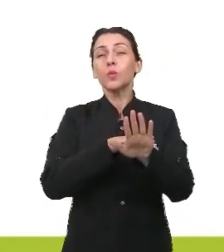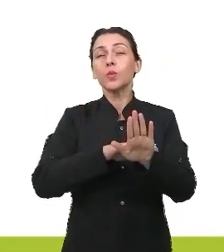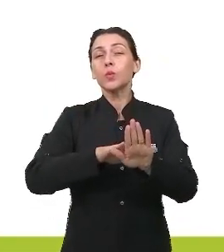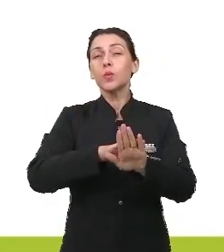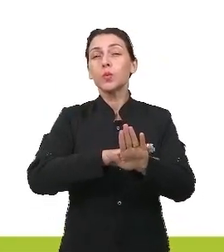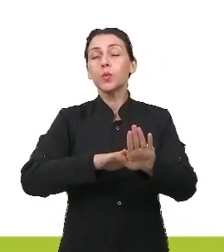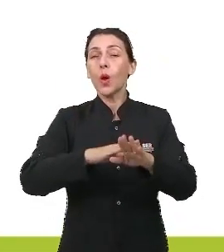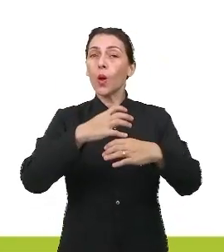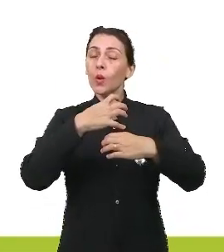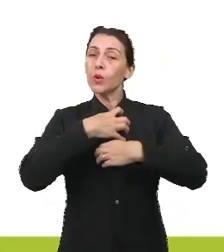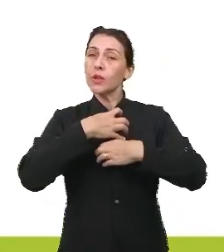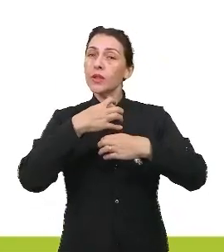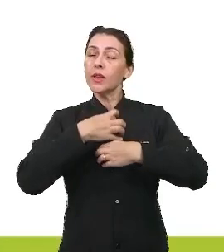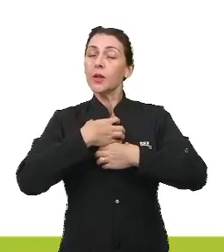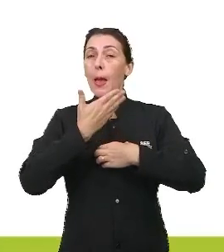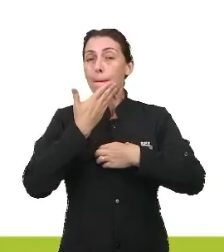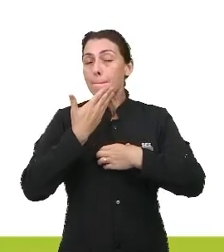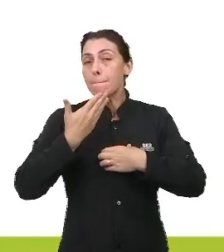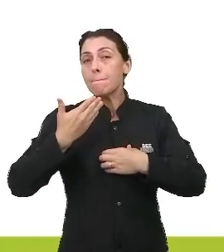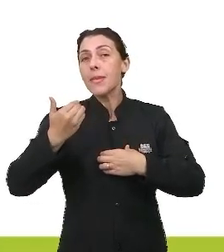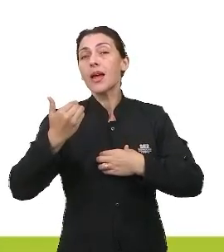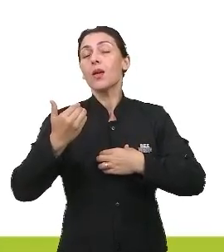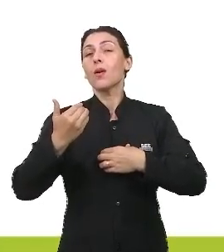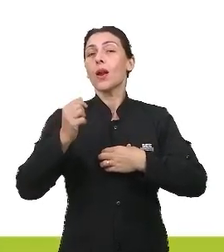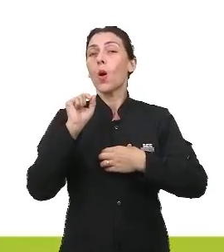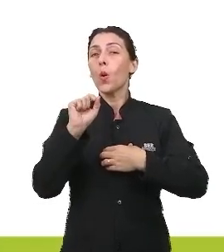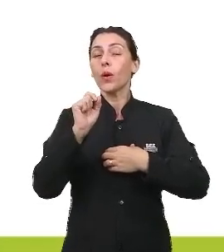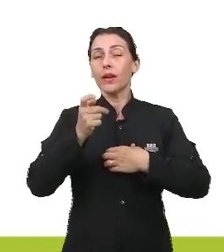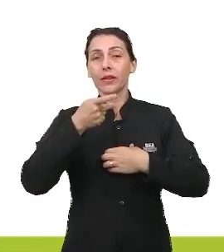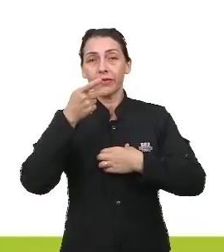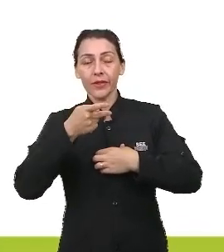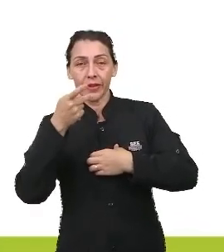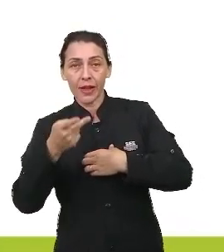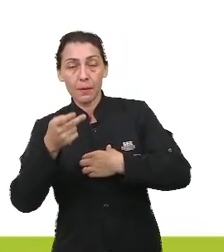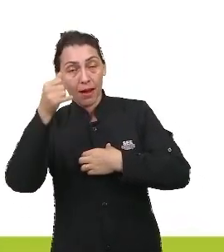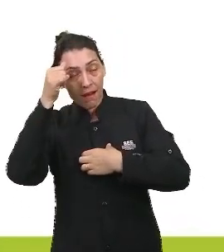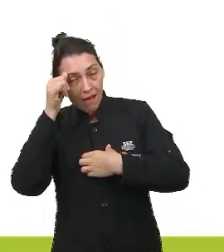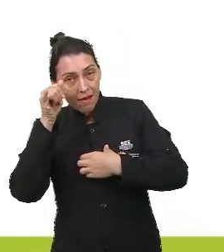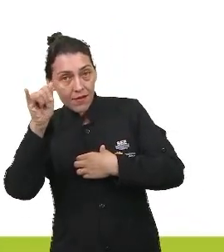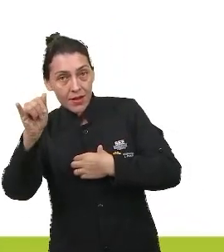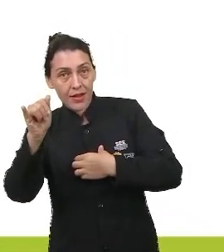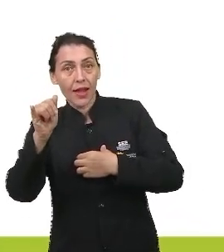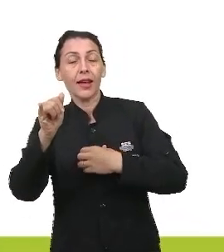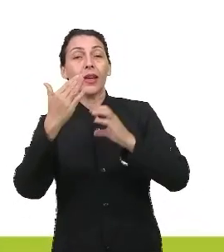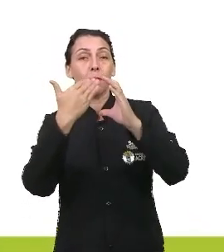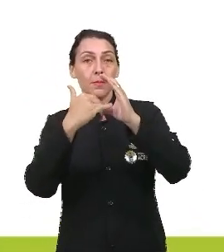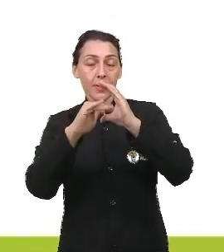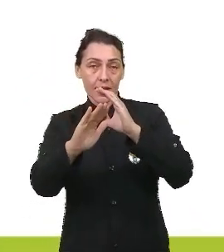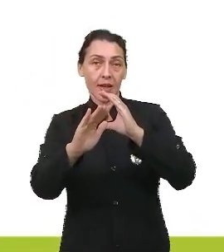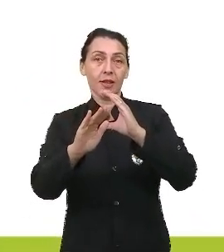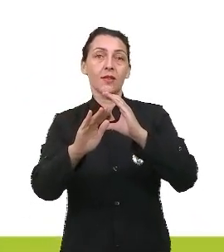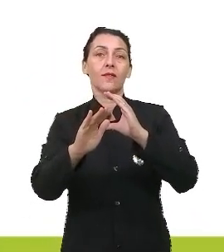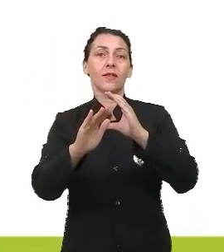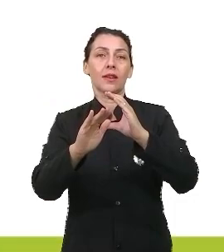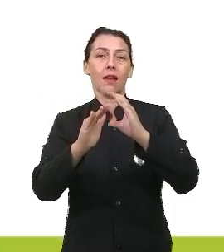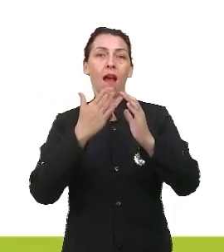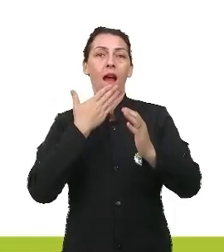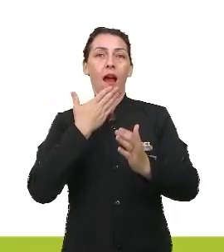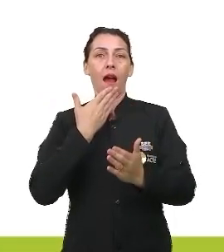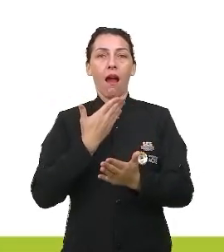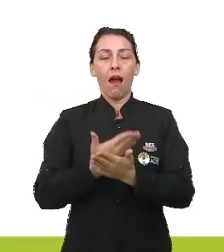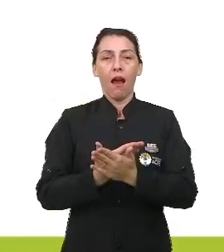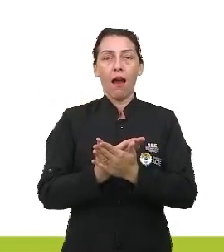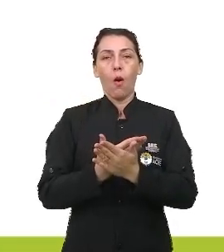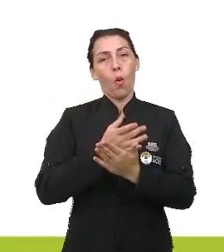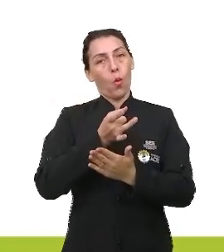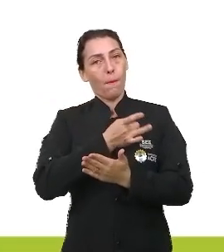É uma forma de suavizar a expressão para evitar que a mensagem fique impactante. Temos